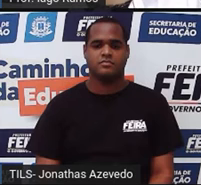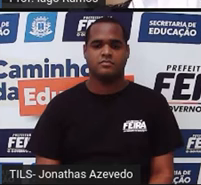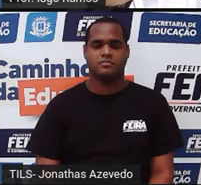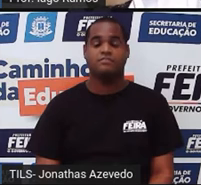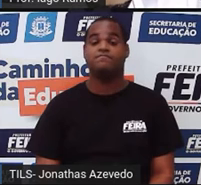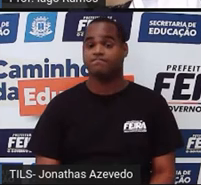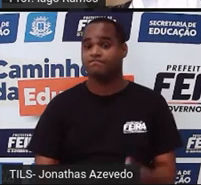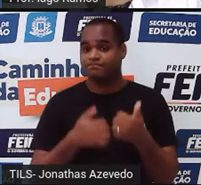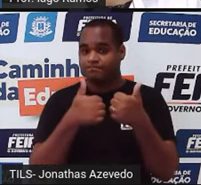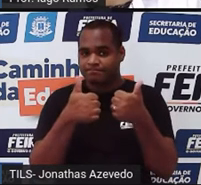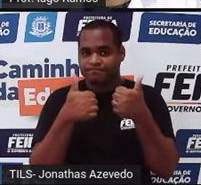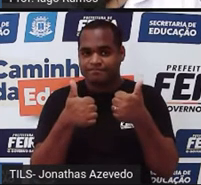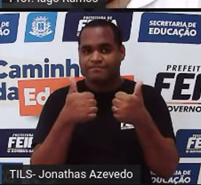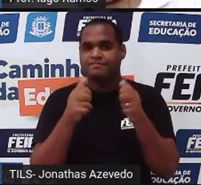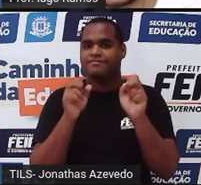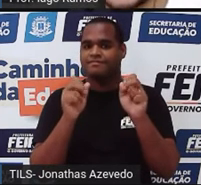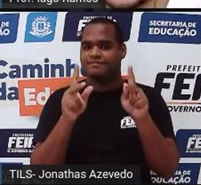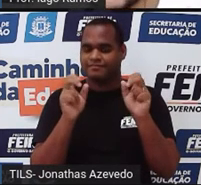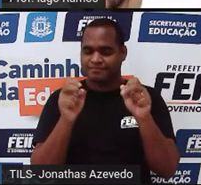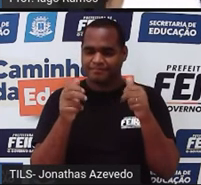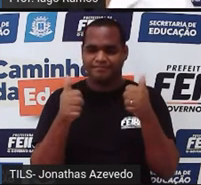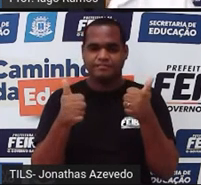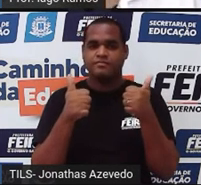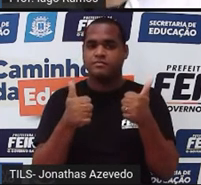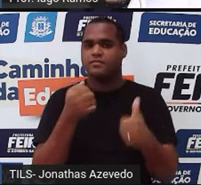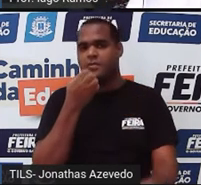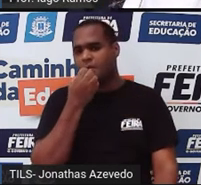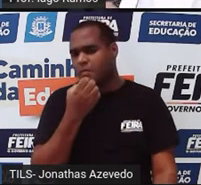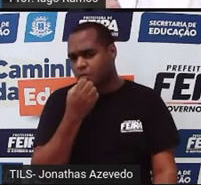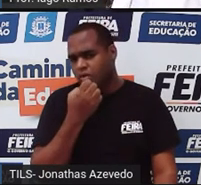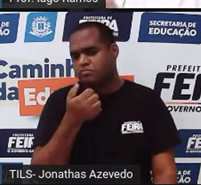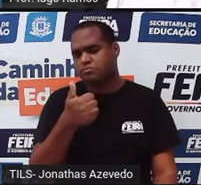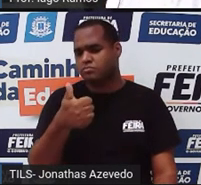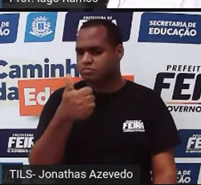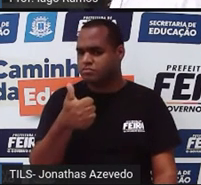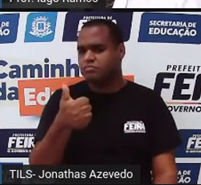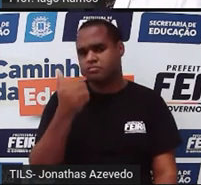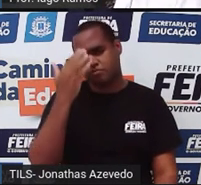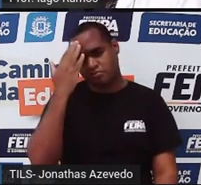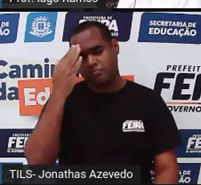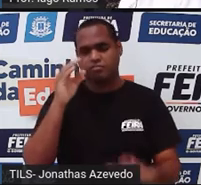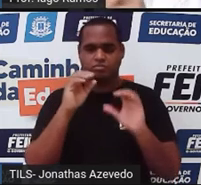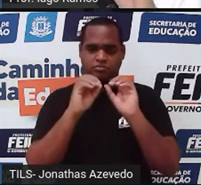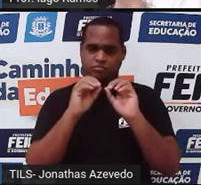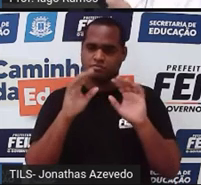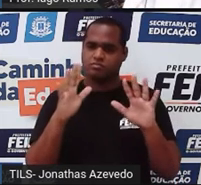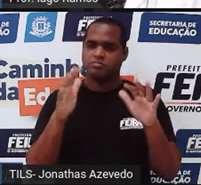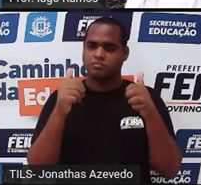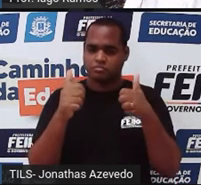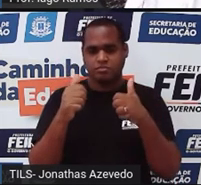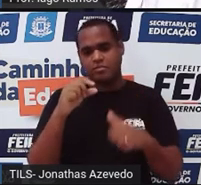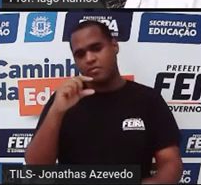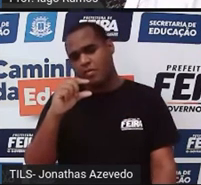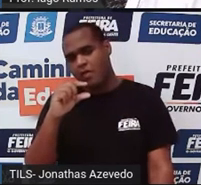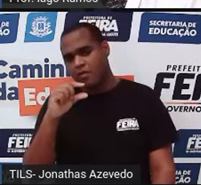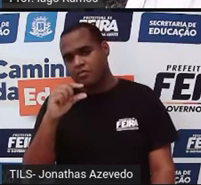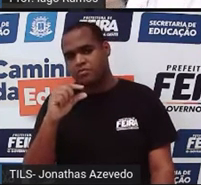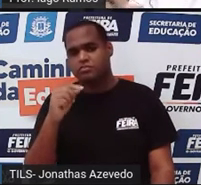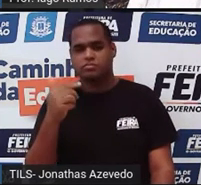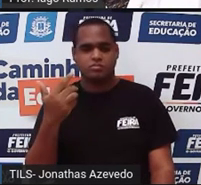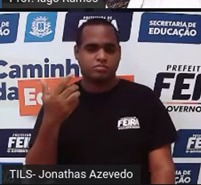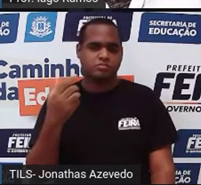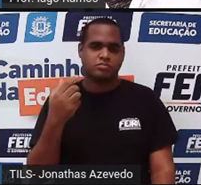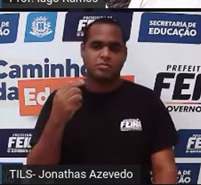bom, então é isso aí, tá? Tudo bem se você entende que você entendeu a lei pouco para número 1